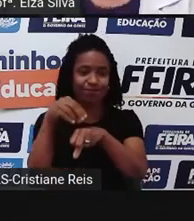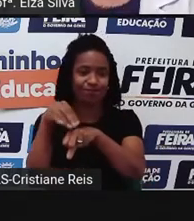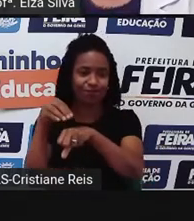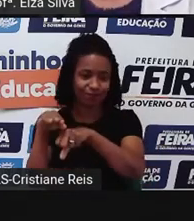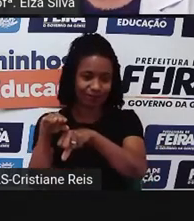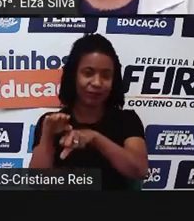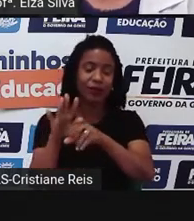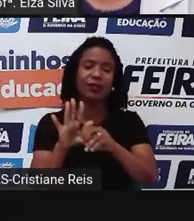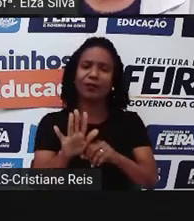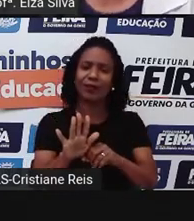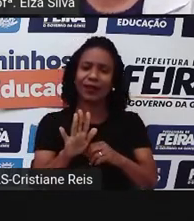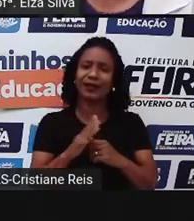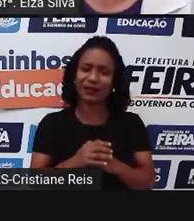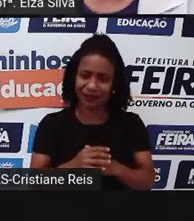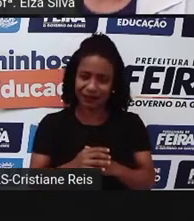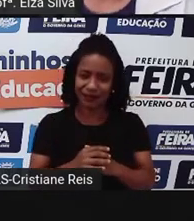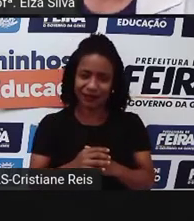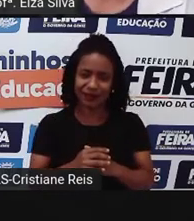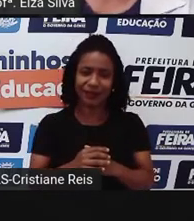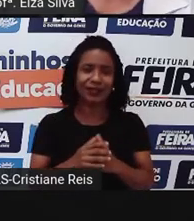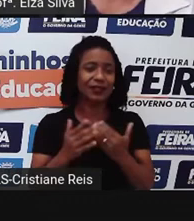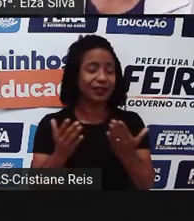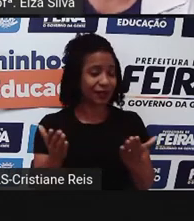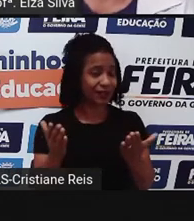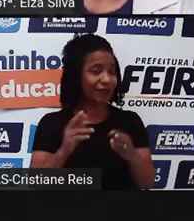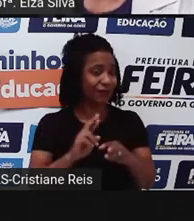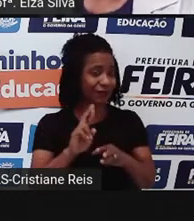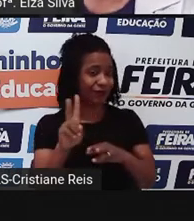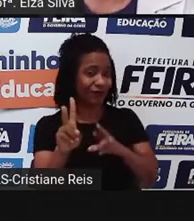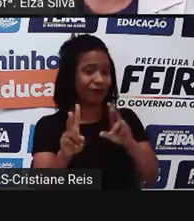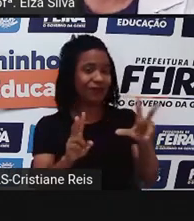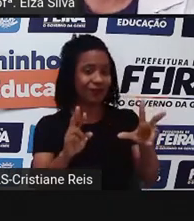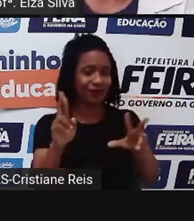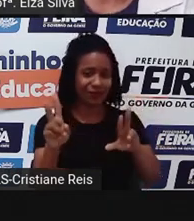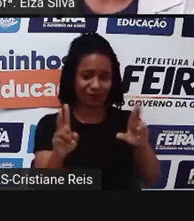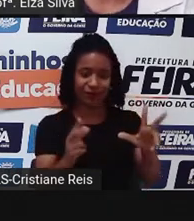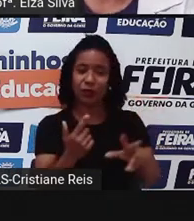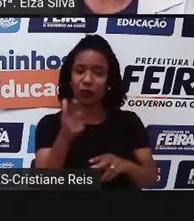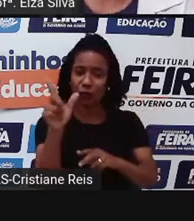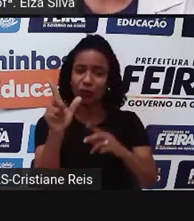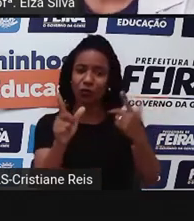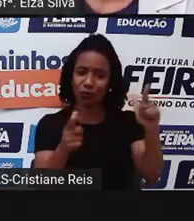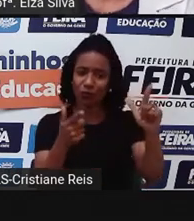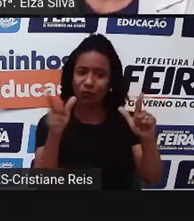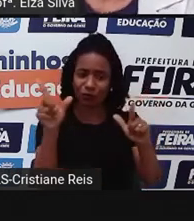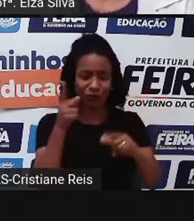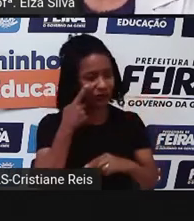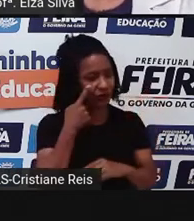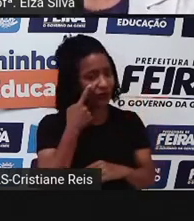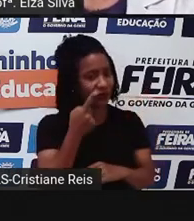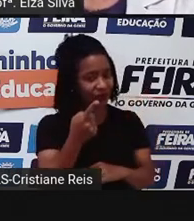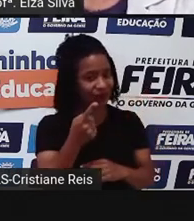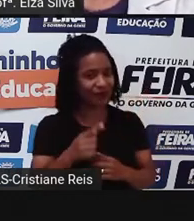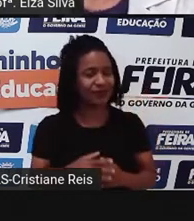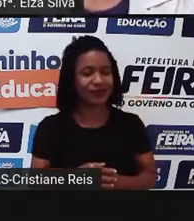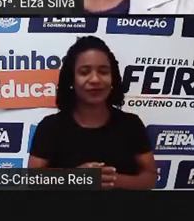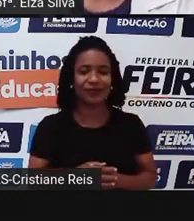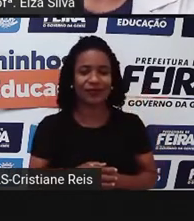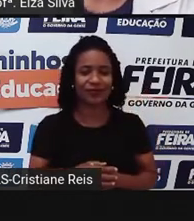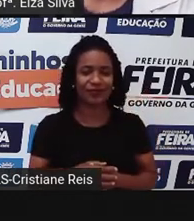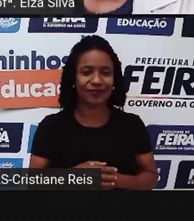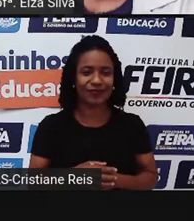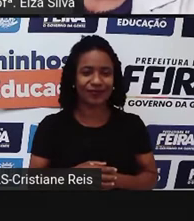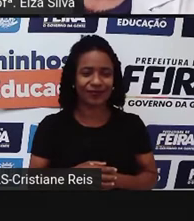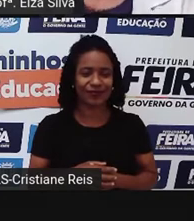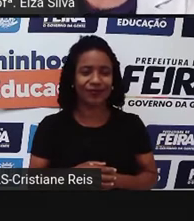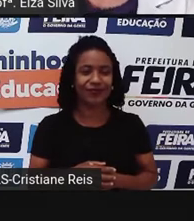existem outras situações nas quais a gente pode utilizar este tempo verbal. Ok? The different uses of Imperative in